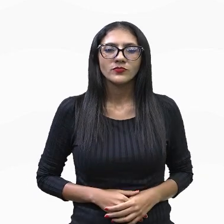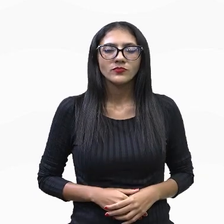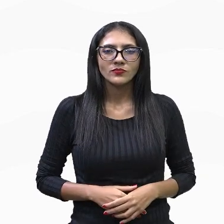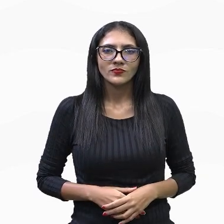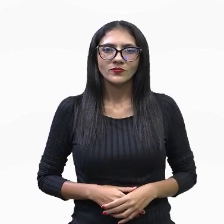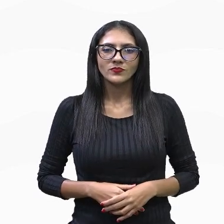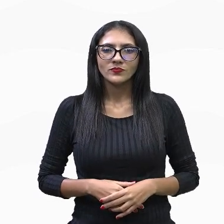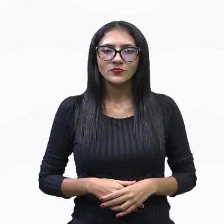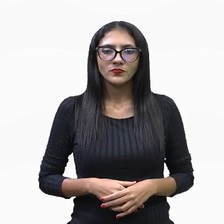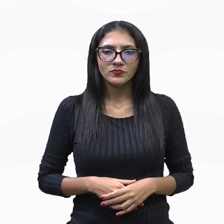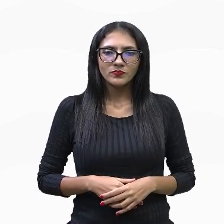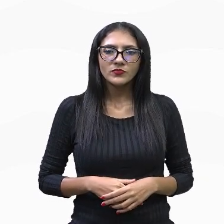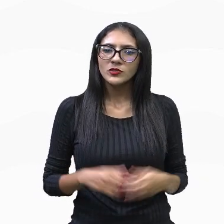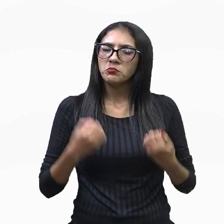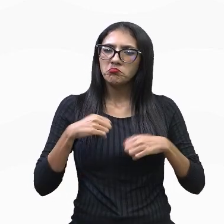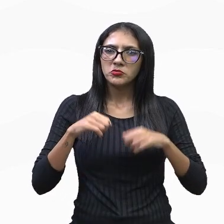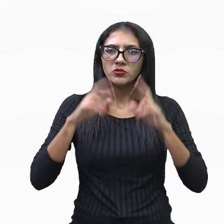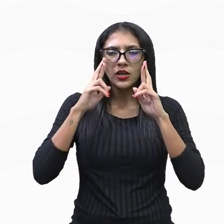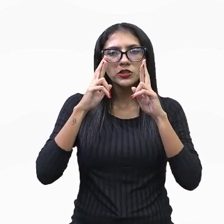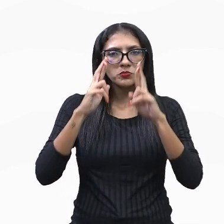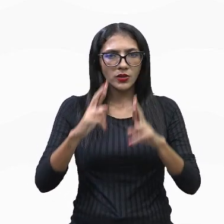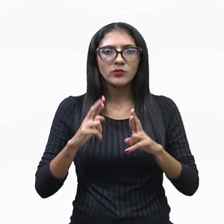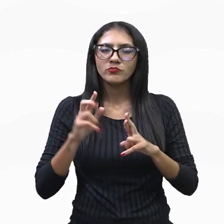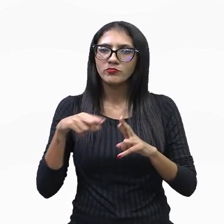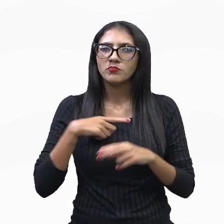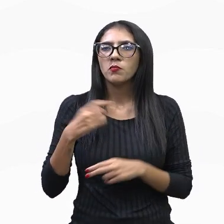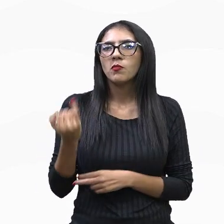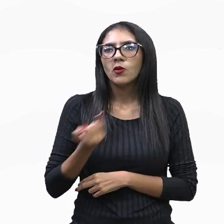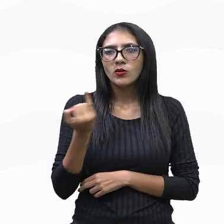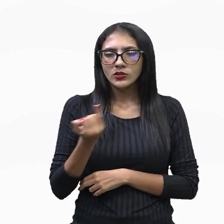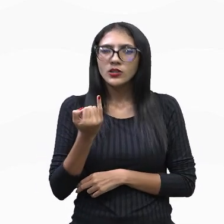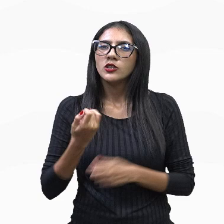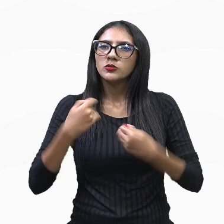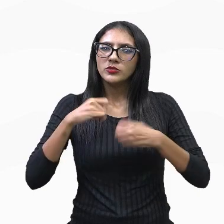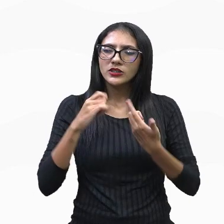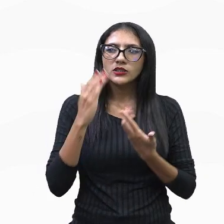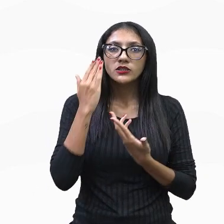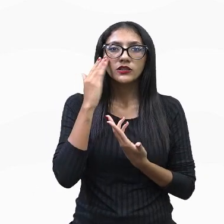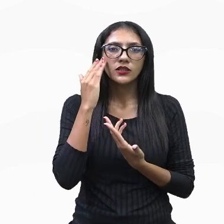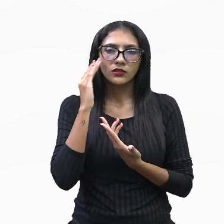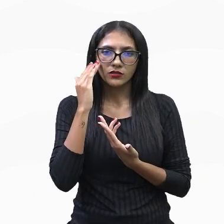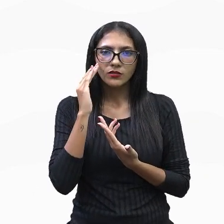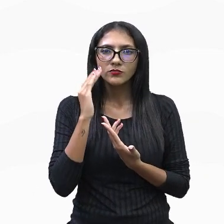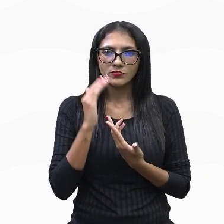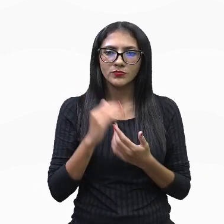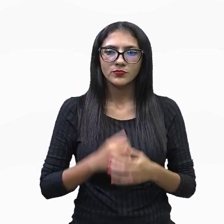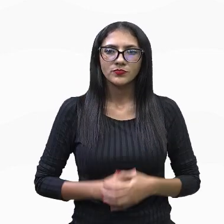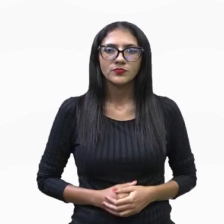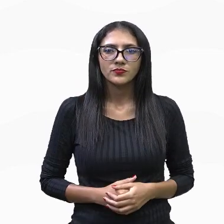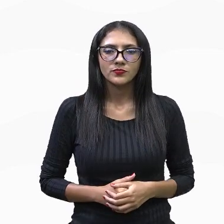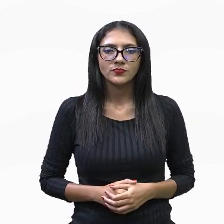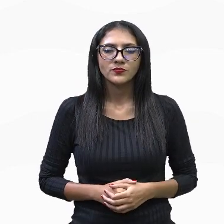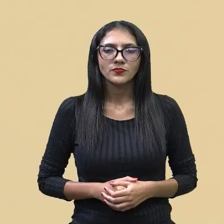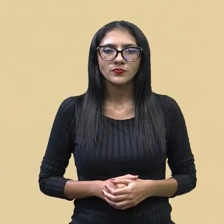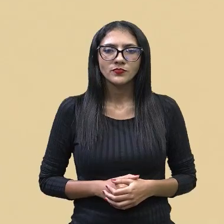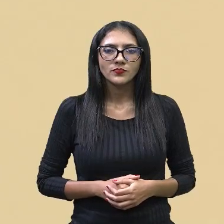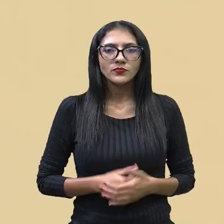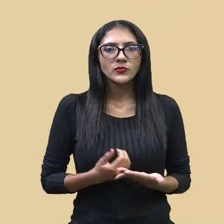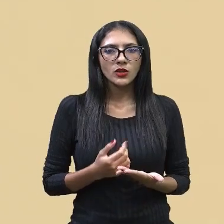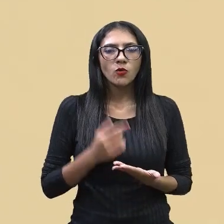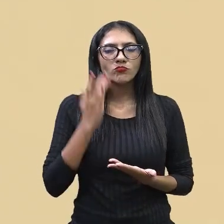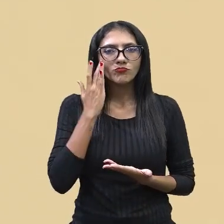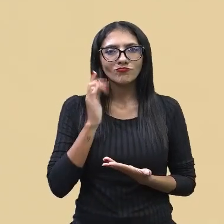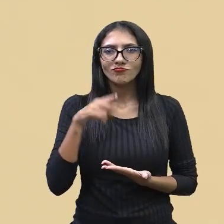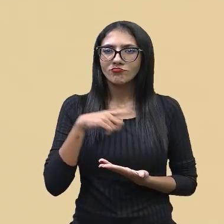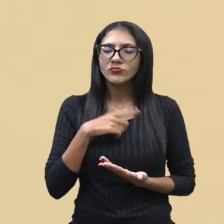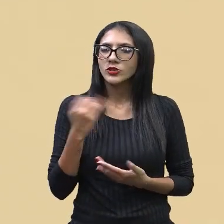né? Merecem o respeito, merecem que sejam entendidas, tá certo? Então, eu acho que isso aí é